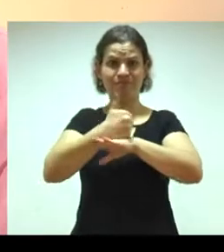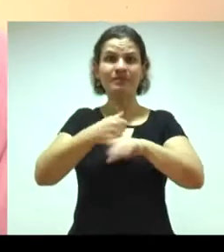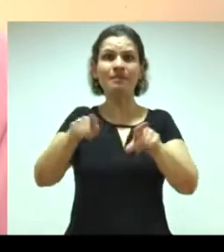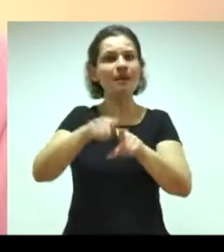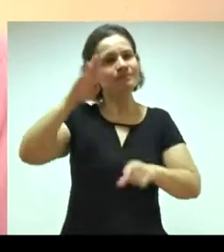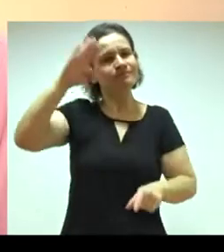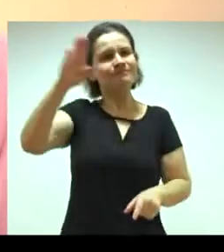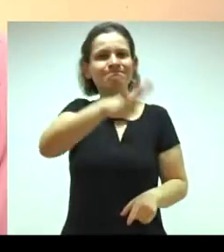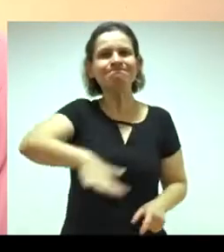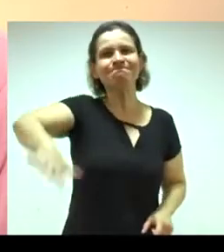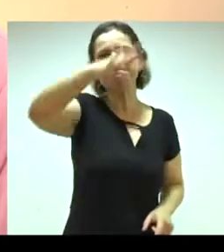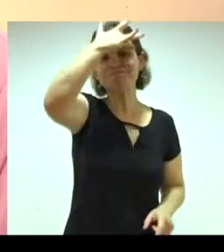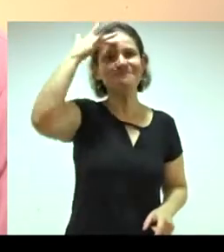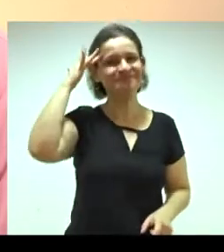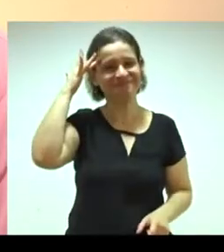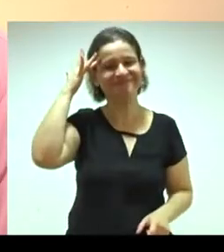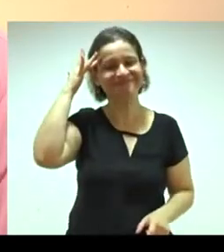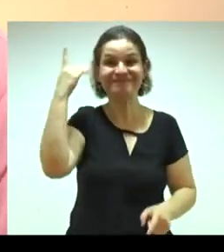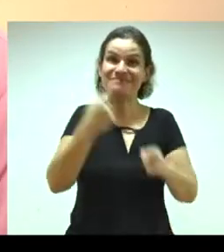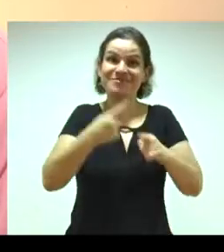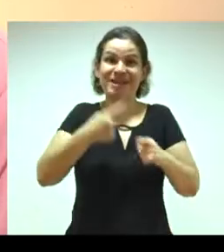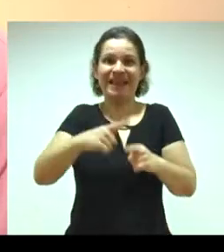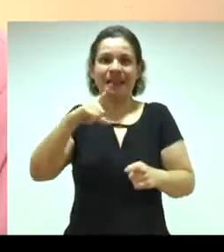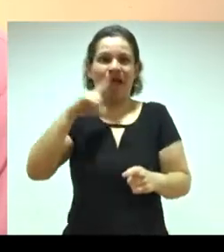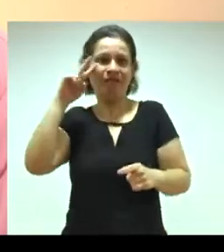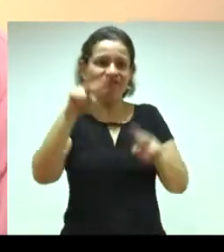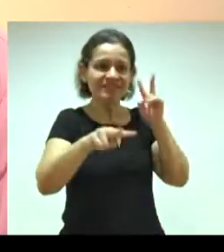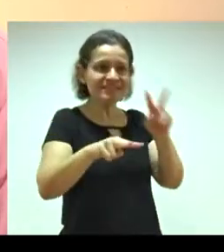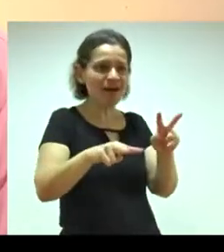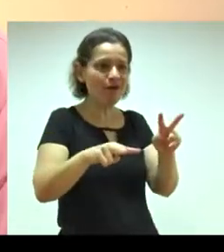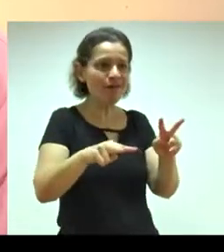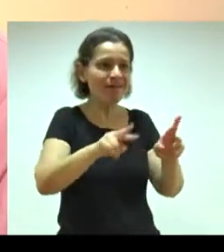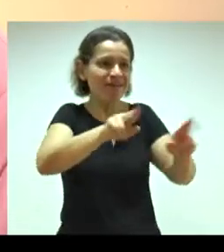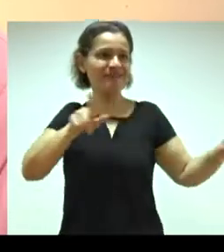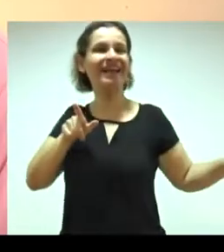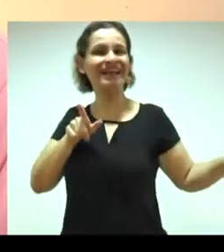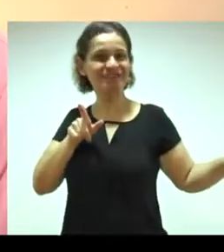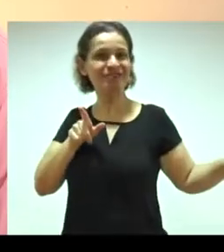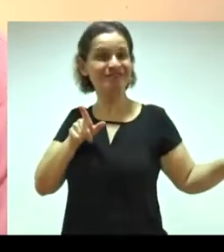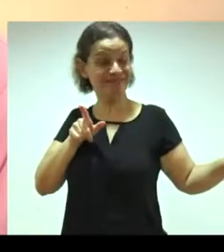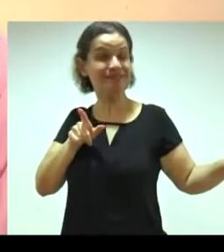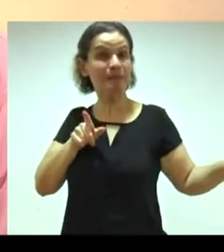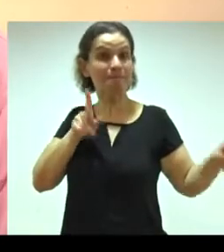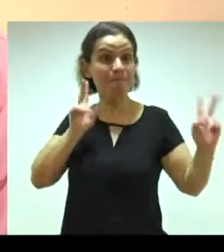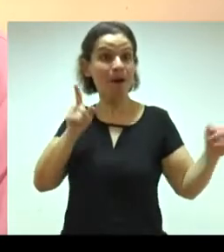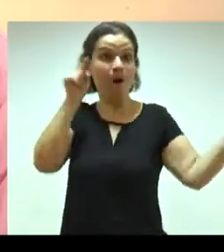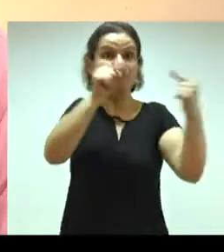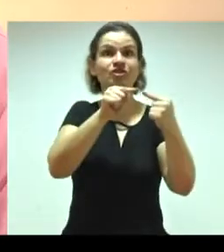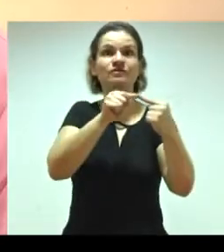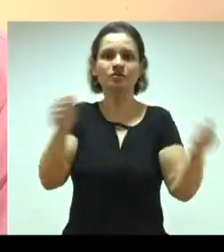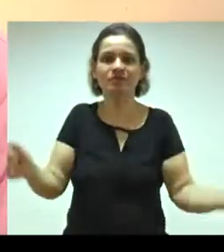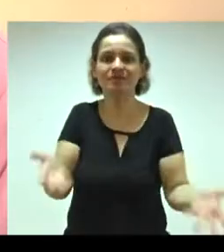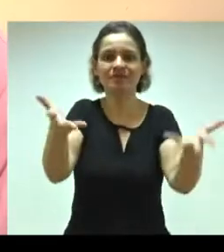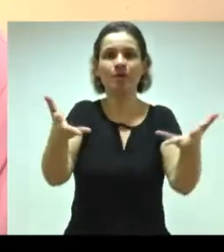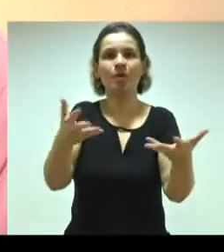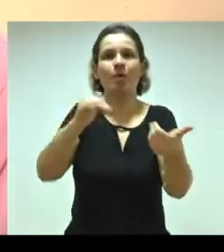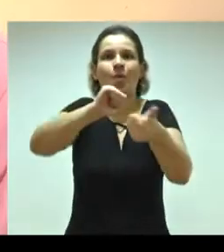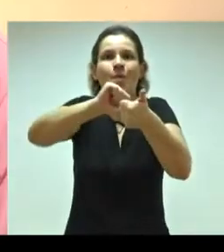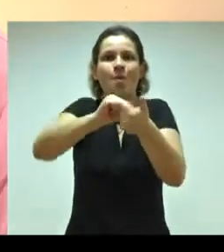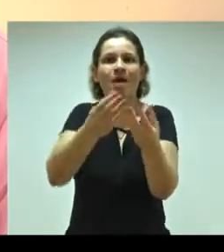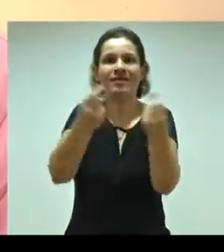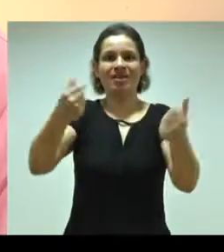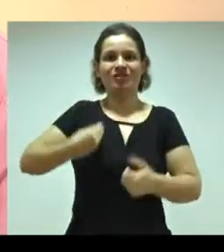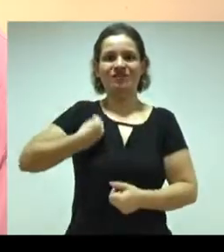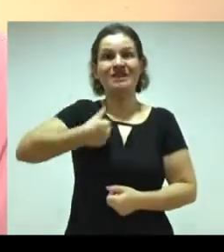mas principalmente à população, né, porque a gente tem visões diferenciadas, né, com o mesmo objetivo de promover a qualidade de vida